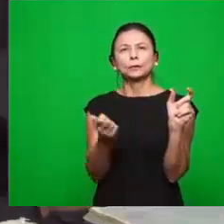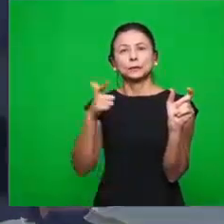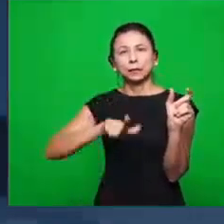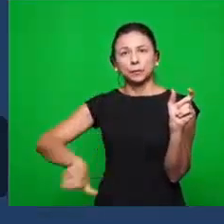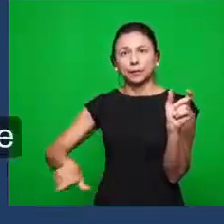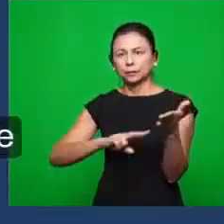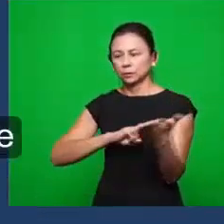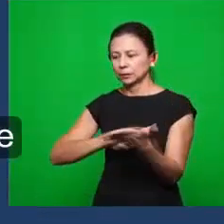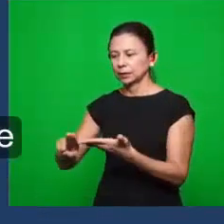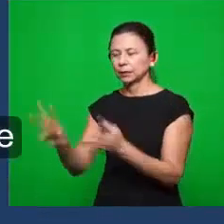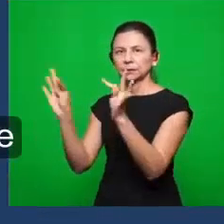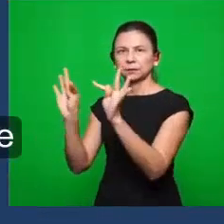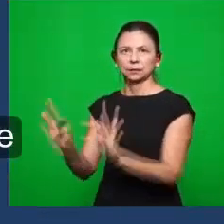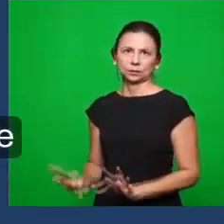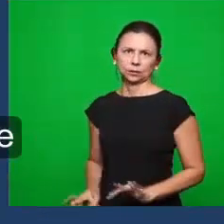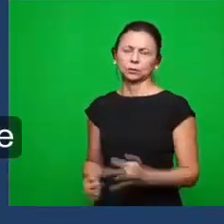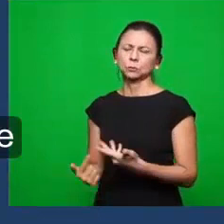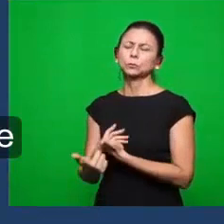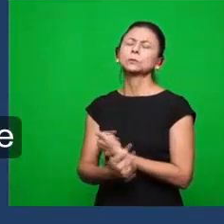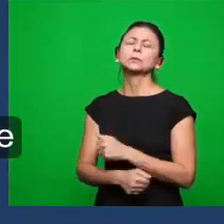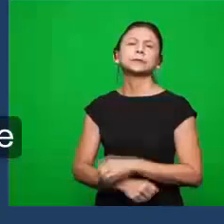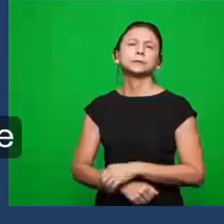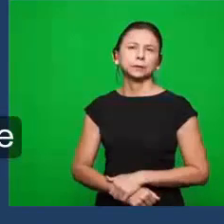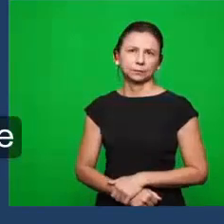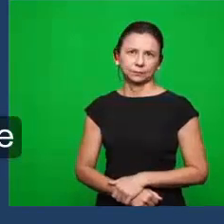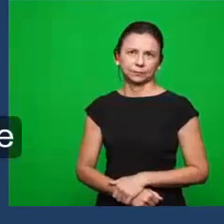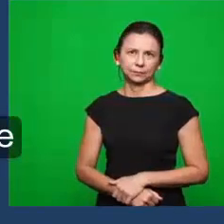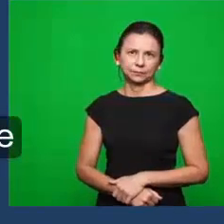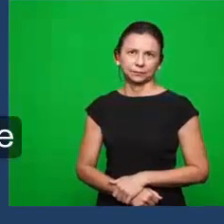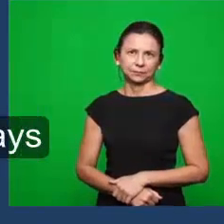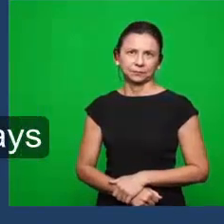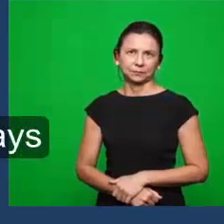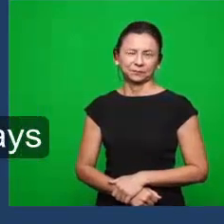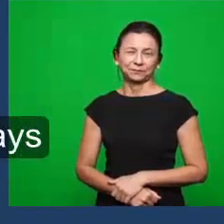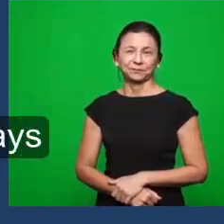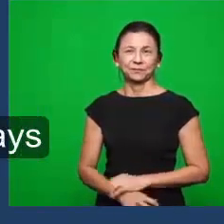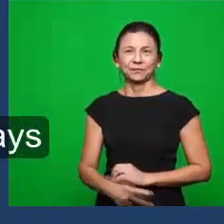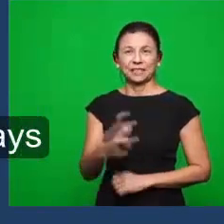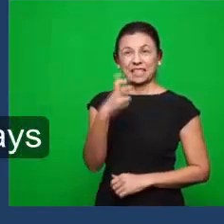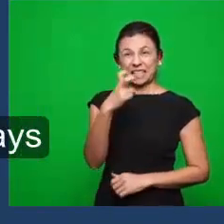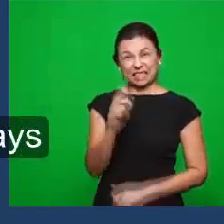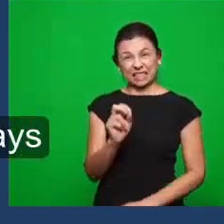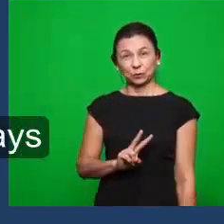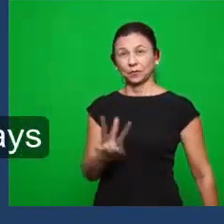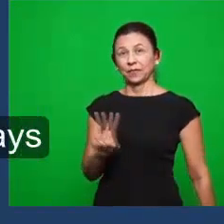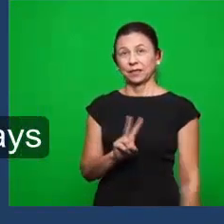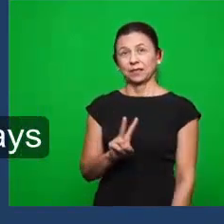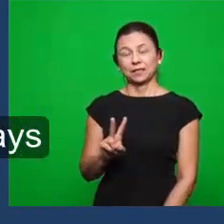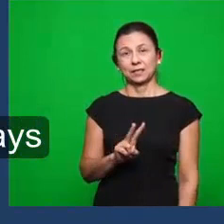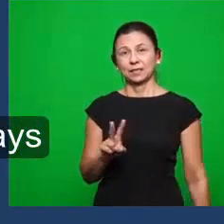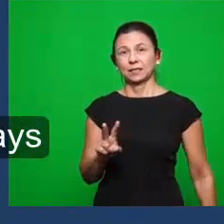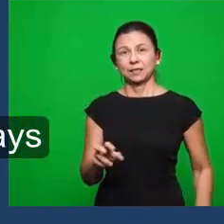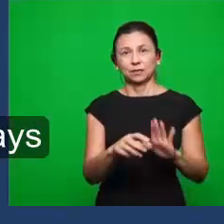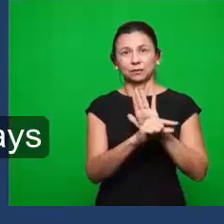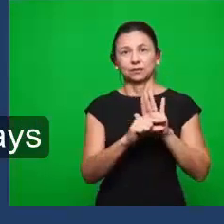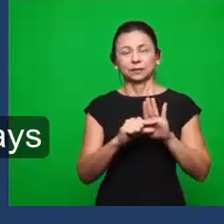igreja de Tiatira? Então, nós identificamos que essa palavra se repete aqui cinco vezes. Então, nós temos aqui no versículo,